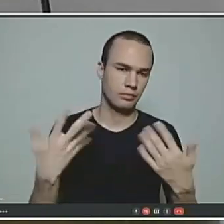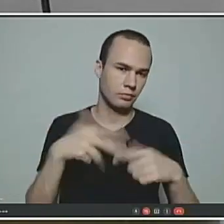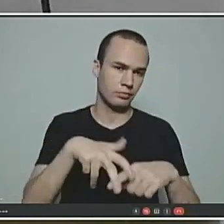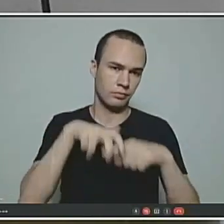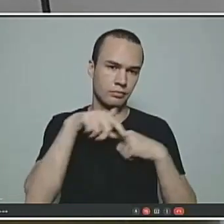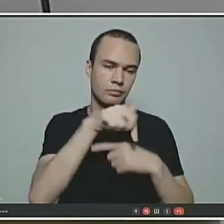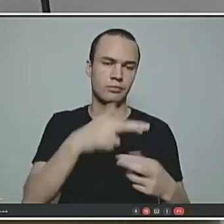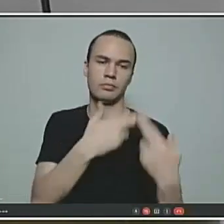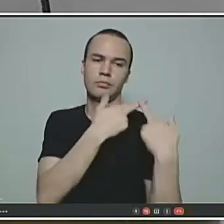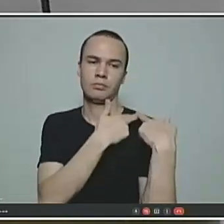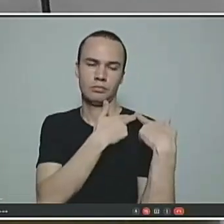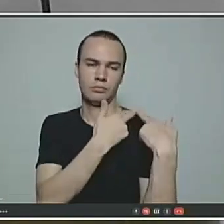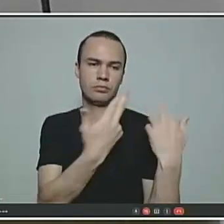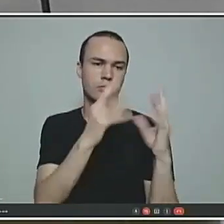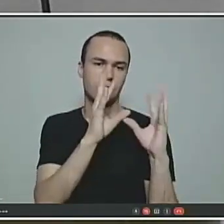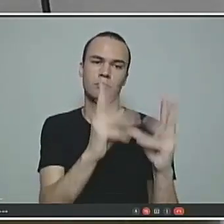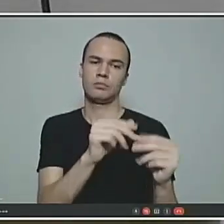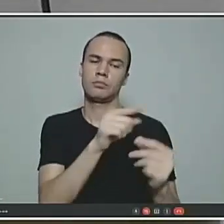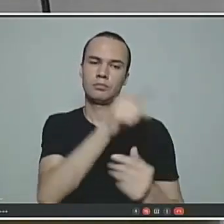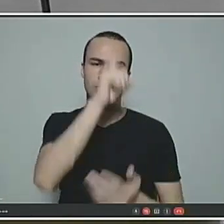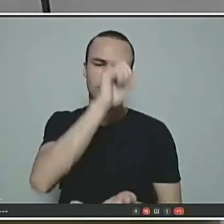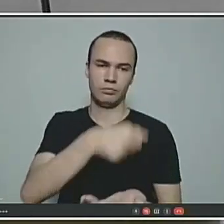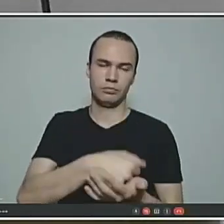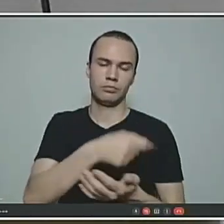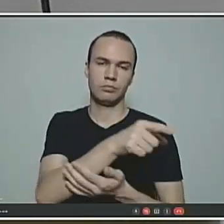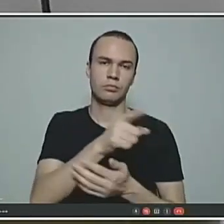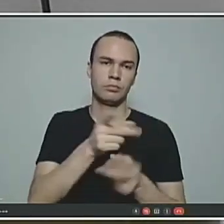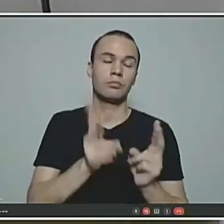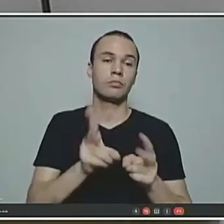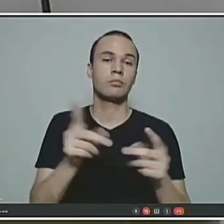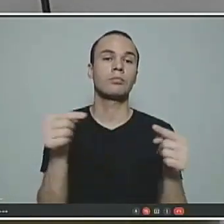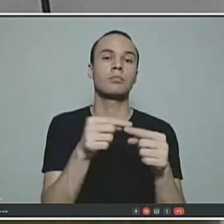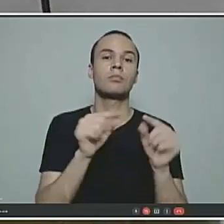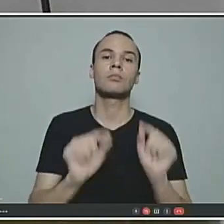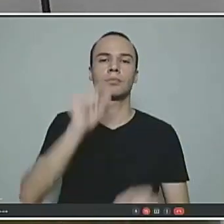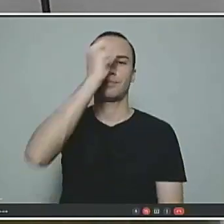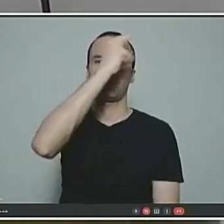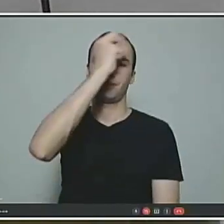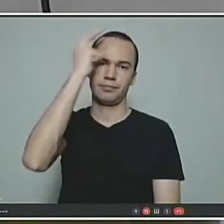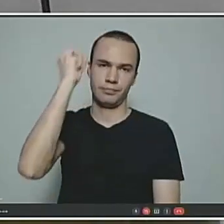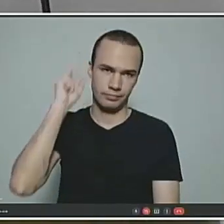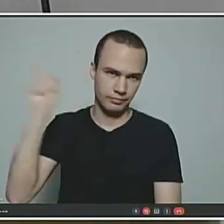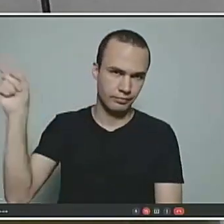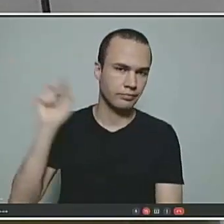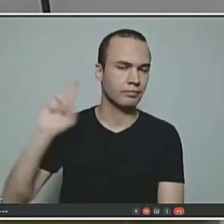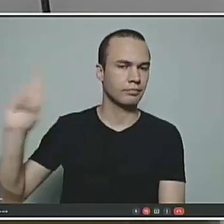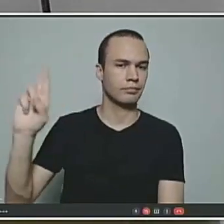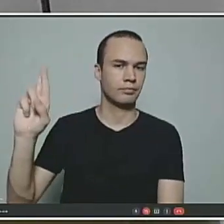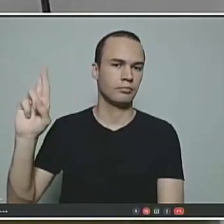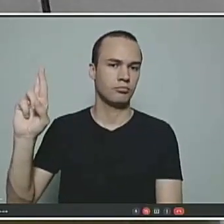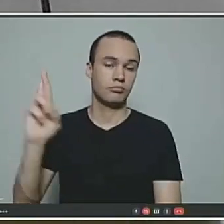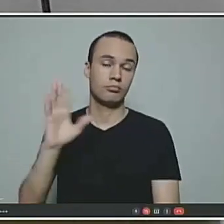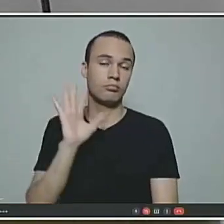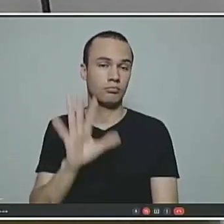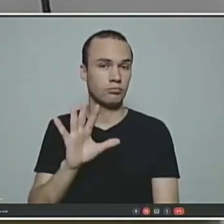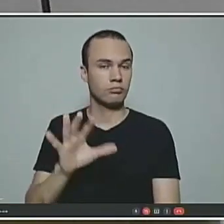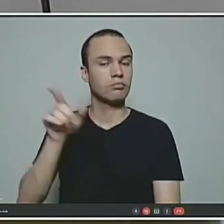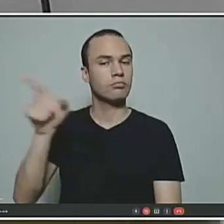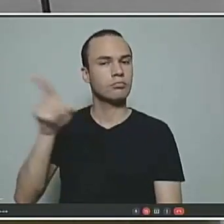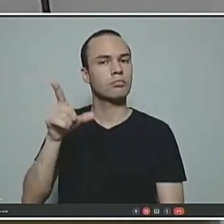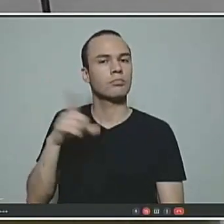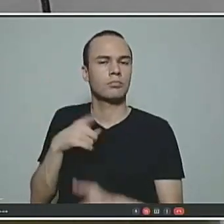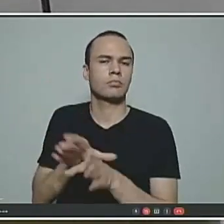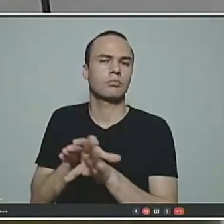responsabilidades, as grandes decisões, sempre foram atreladas aos prefeitos. Muito embora ele tenha um